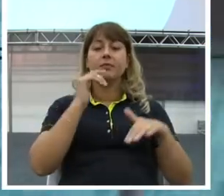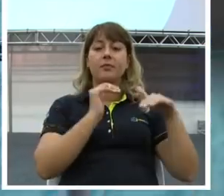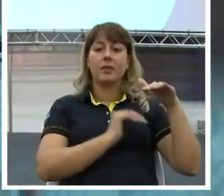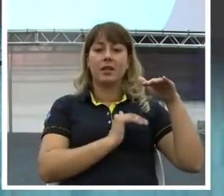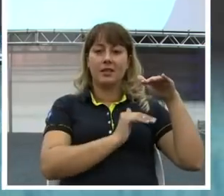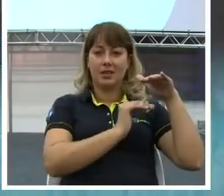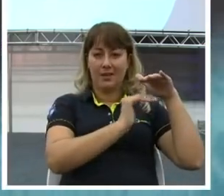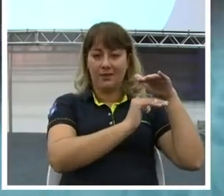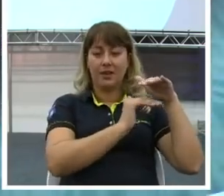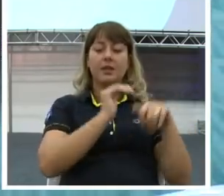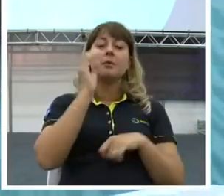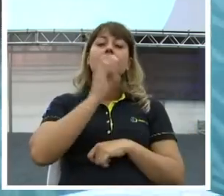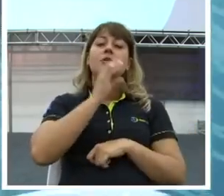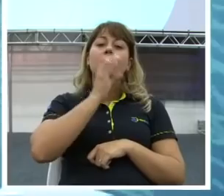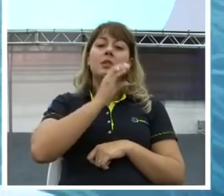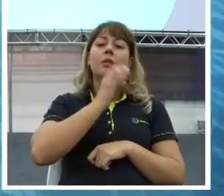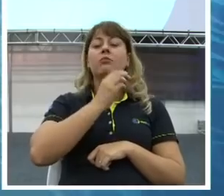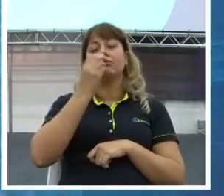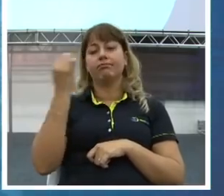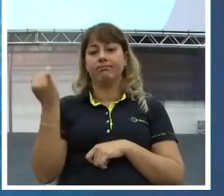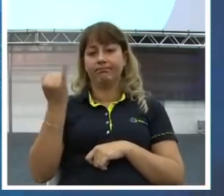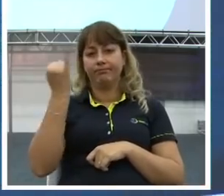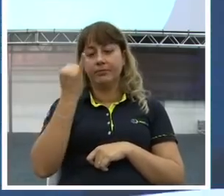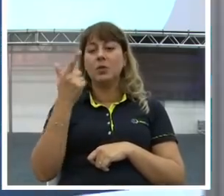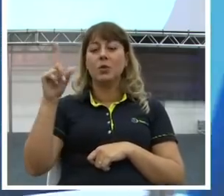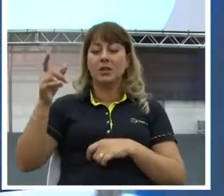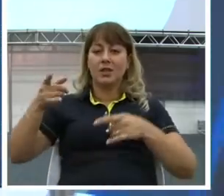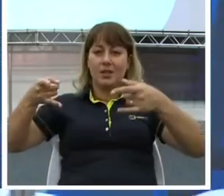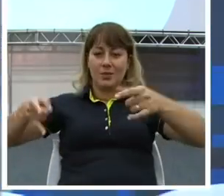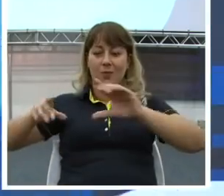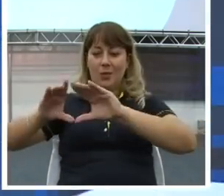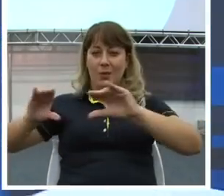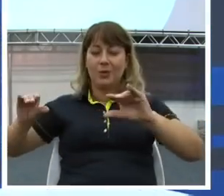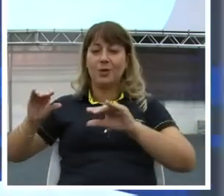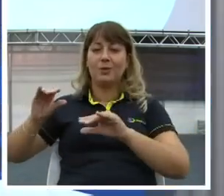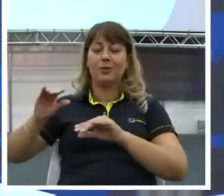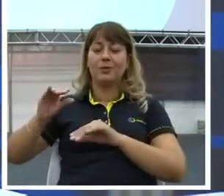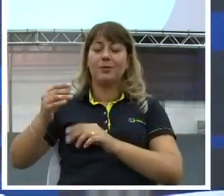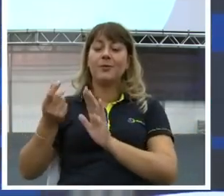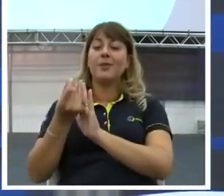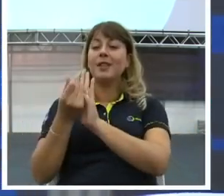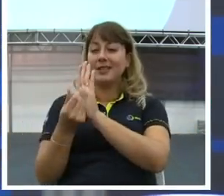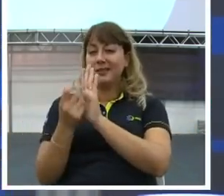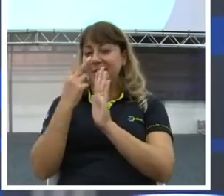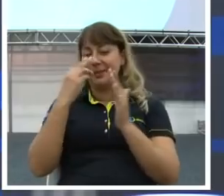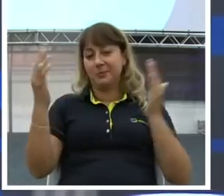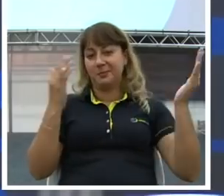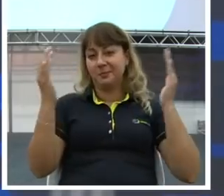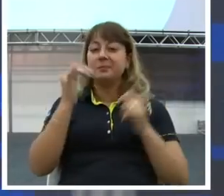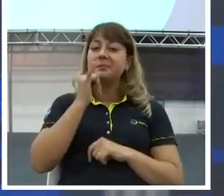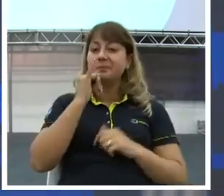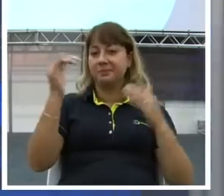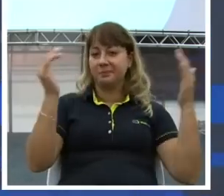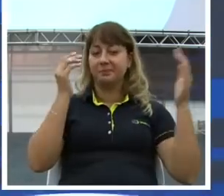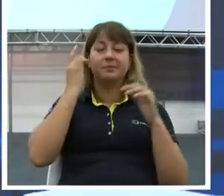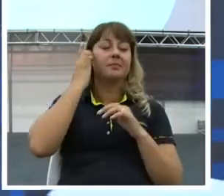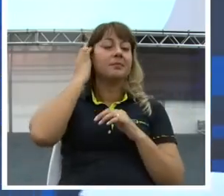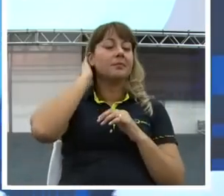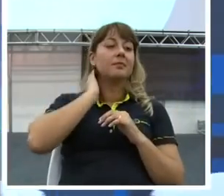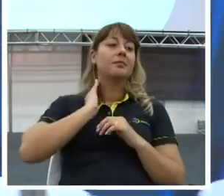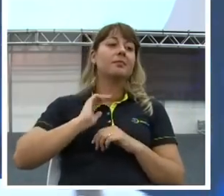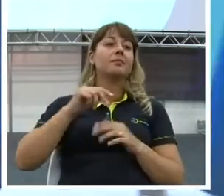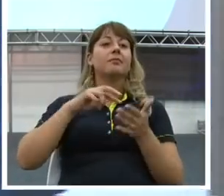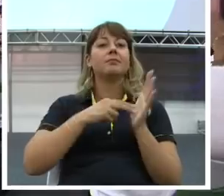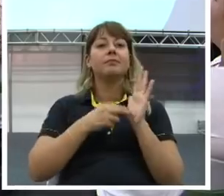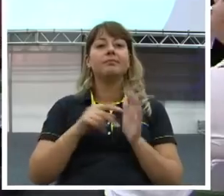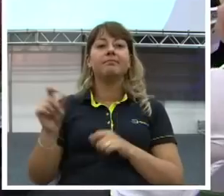financeiro. Colchão financeiro é o tema, é o nome que a gente fala no coaching financeiro. Então, os